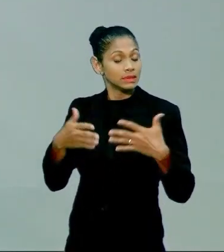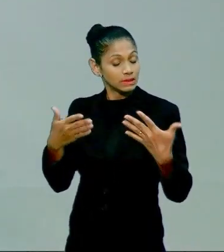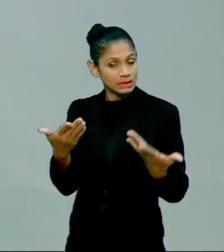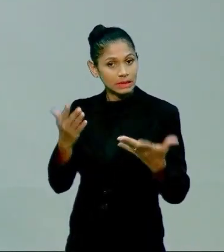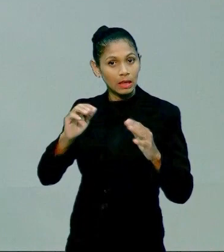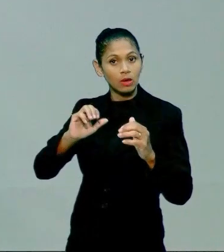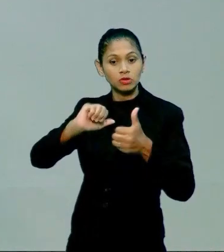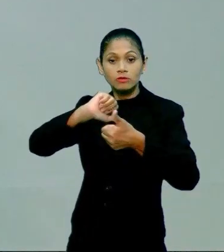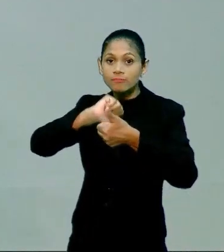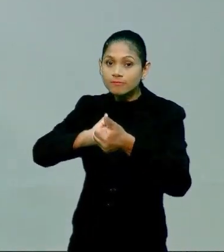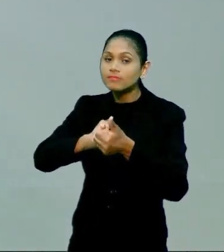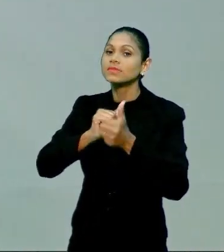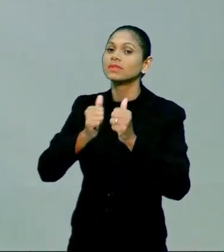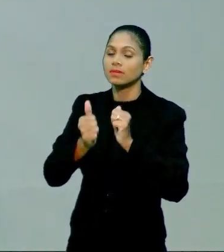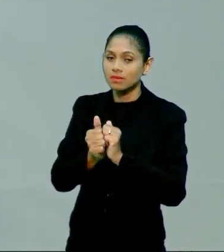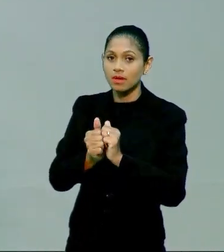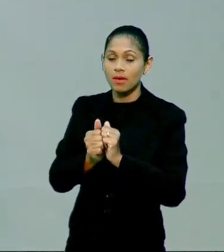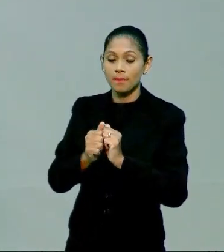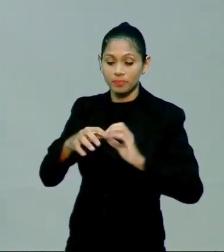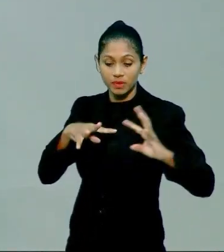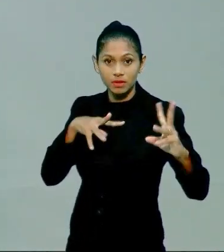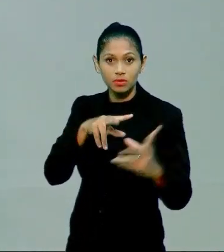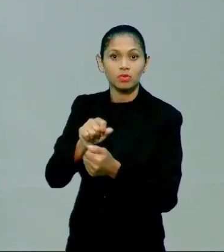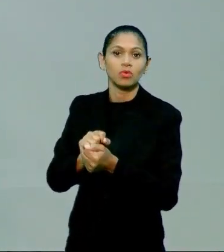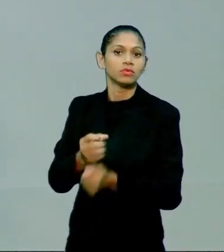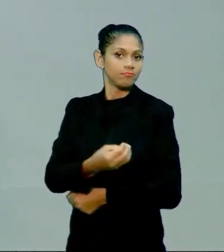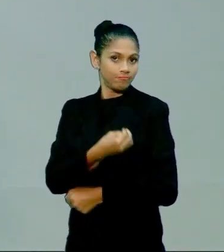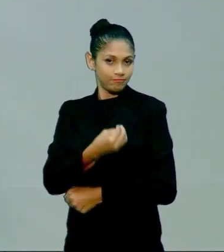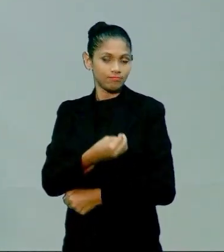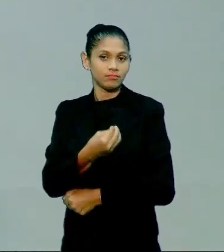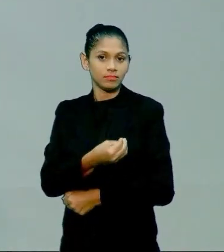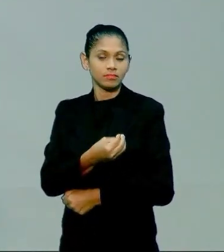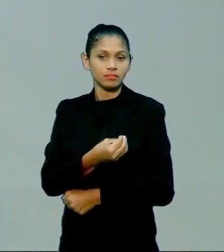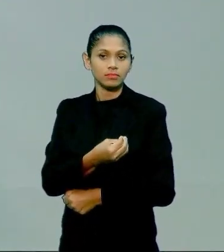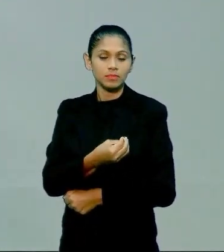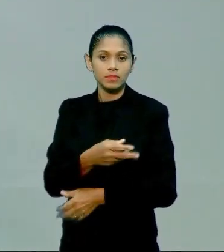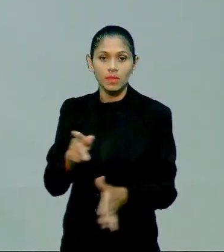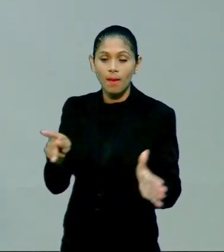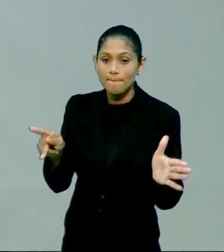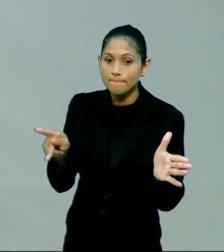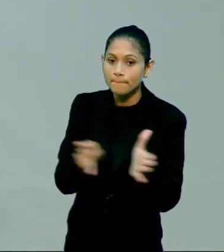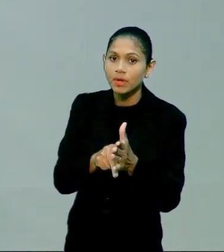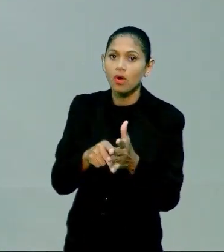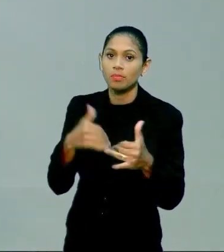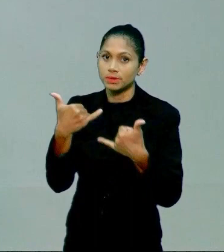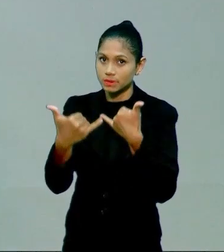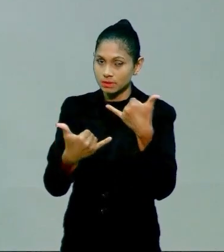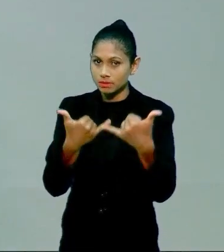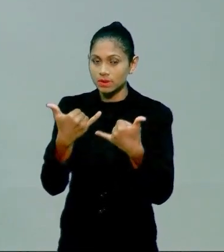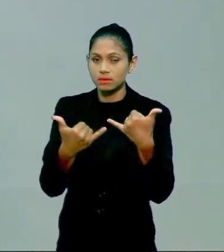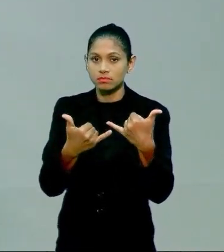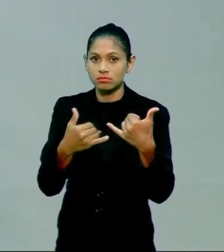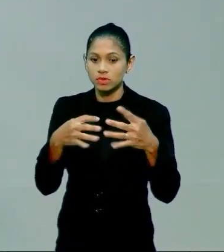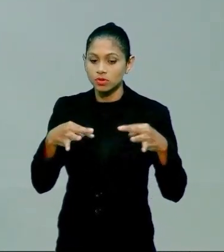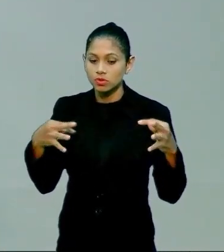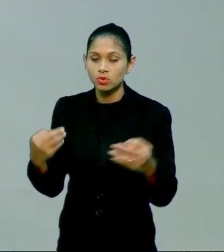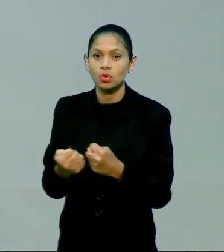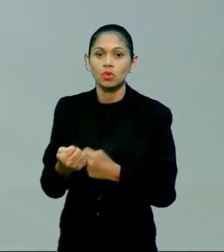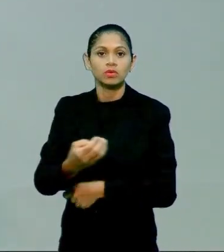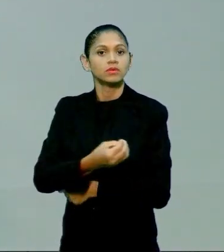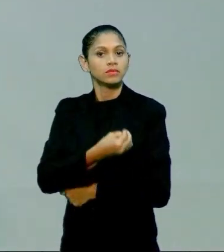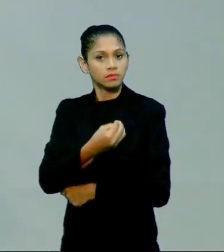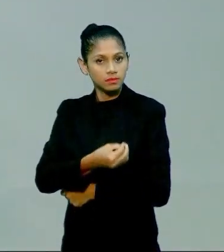para que todos possam vivenciar, porque esse é um dos principais caráteres dos jogos e brincadeiras. Todos poderem vivenciar.